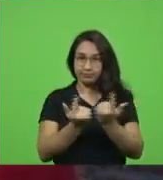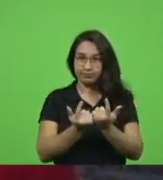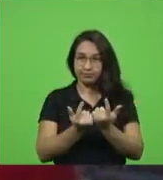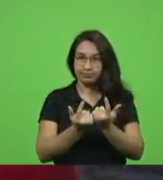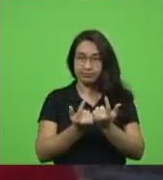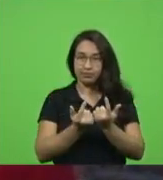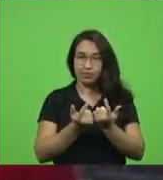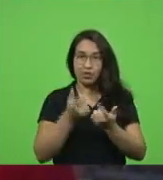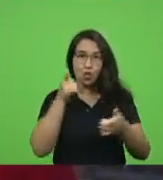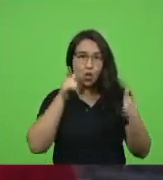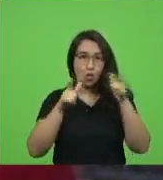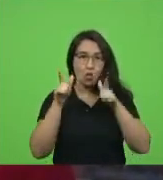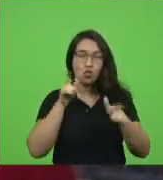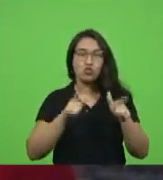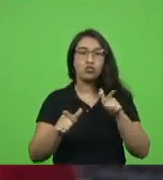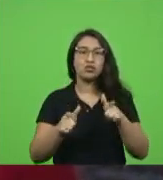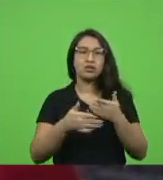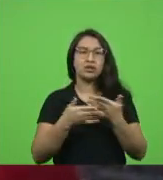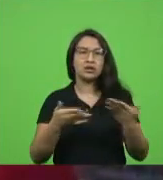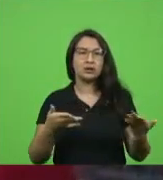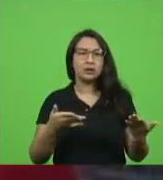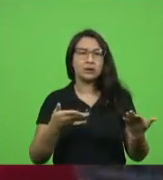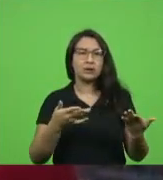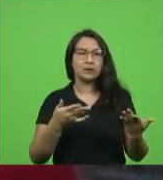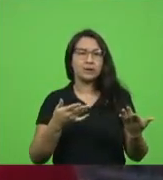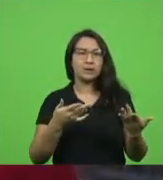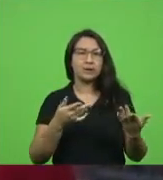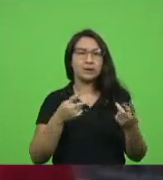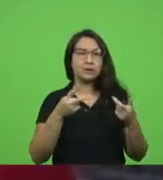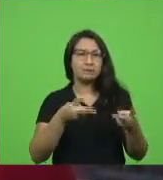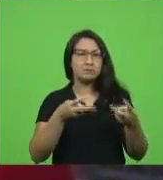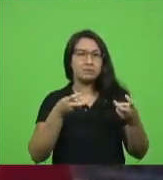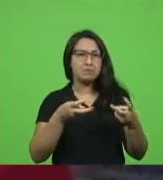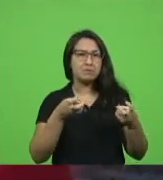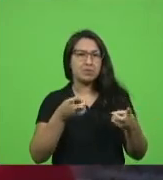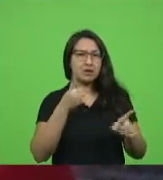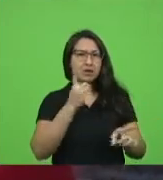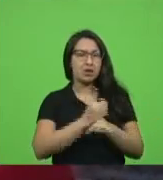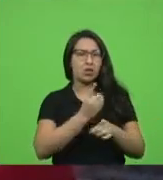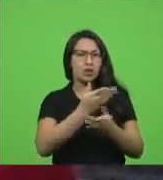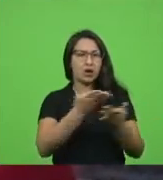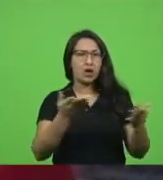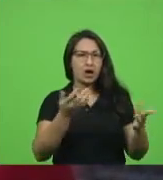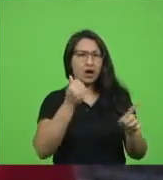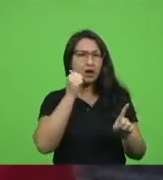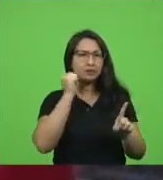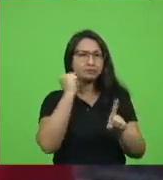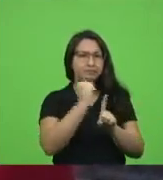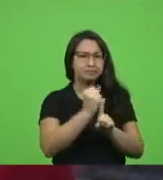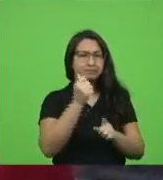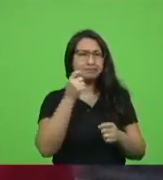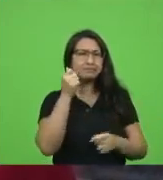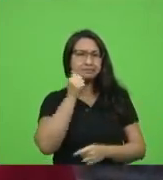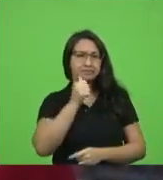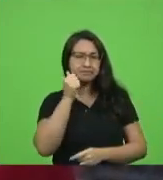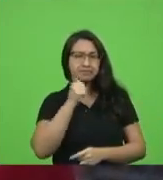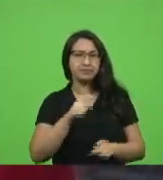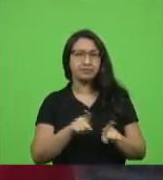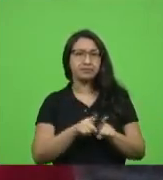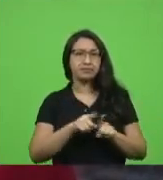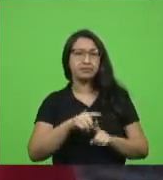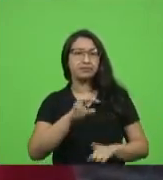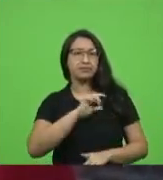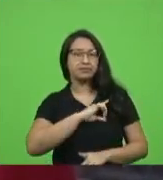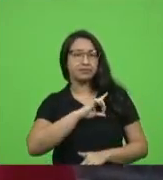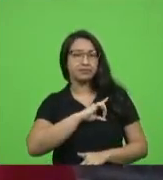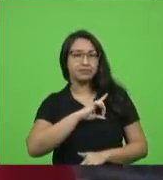observatório de violência contra a mulher a Procuradoria Especial da Mulher a Delegacia da Mulher Virtual o